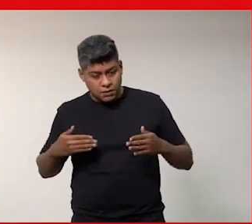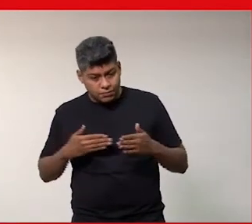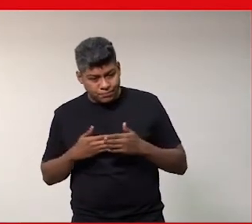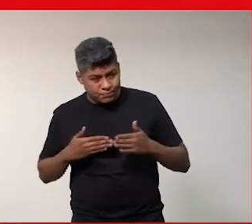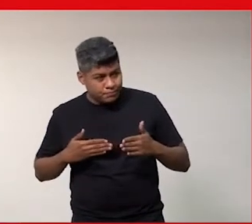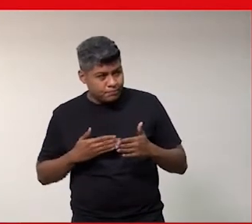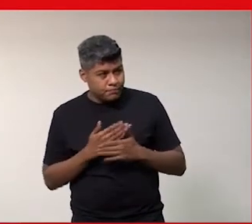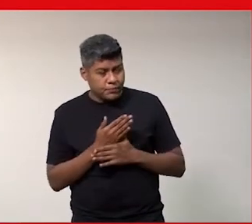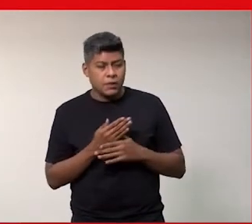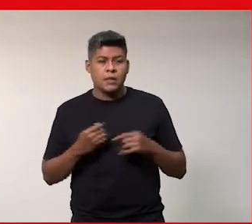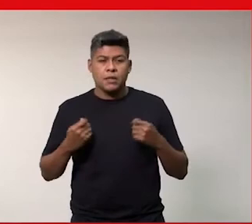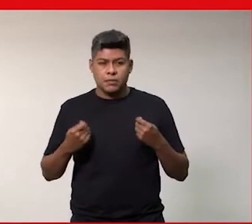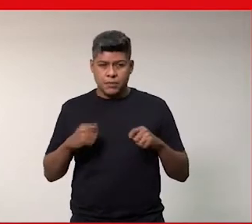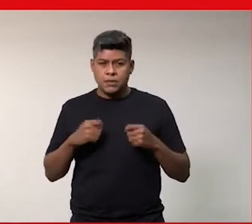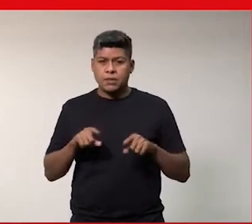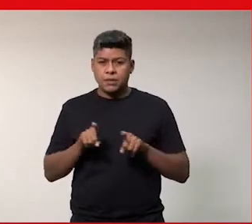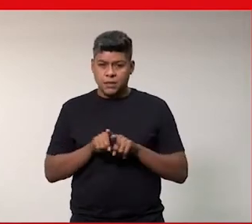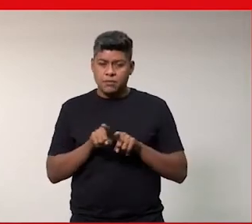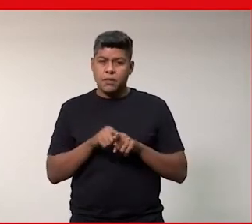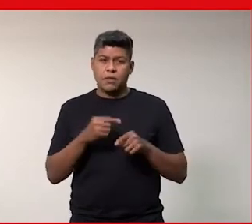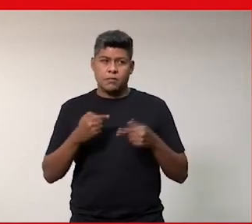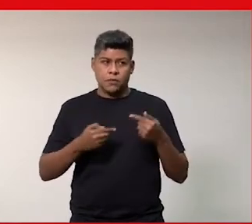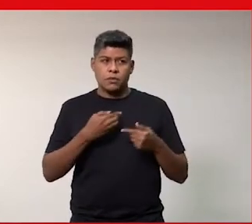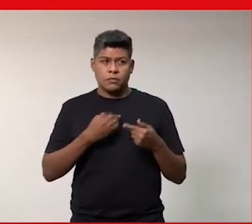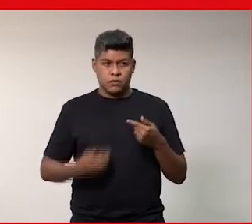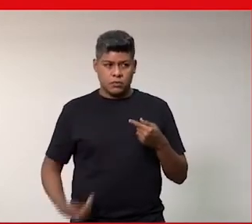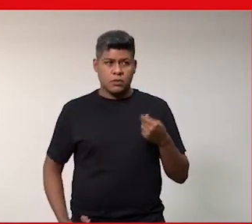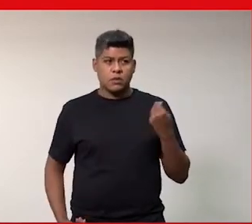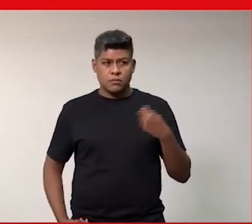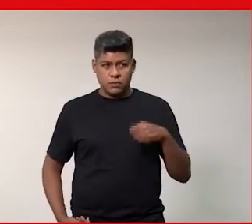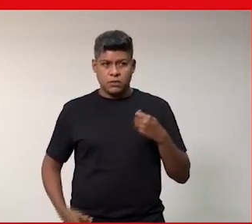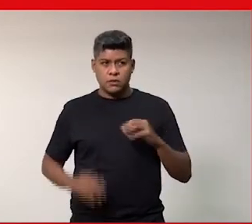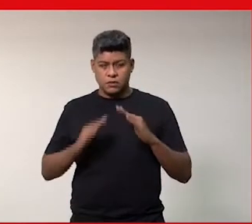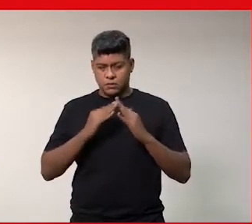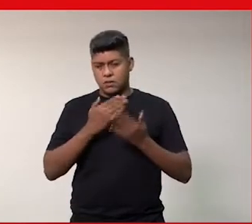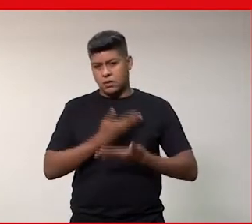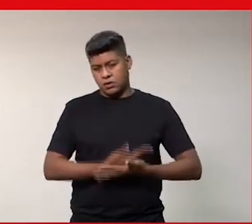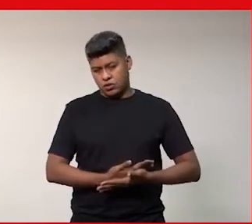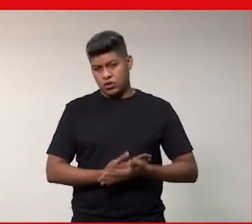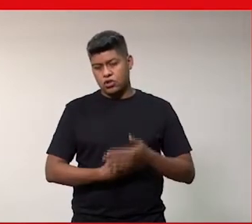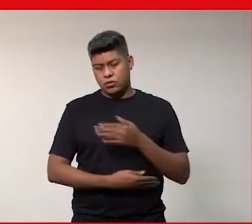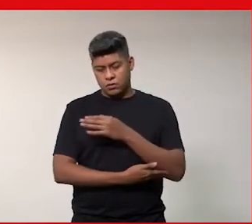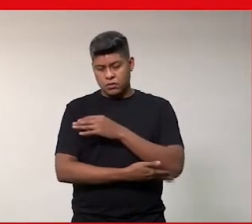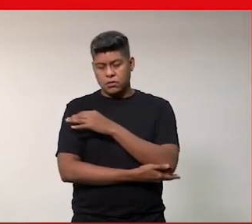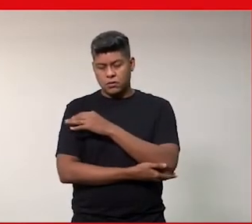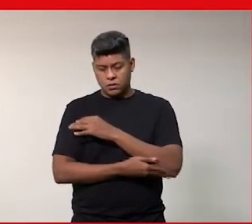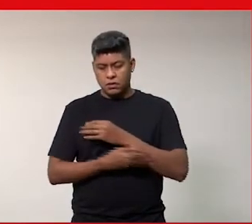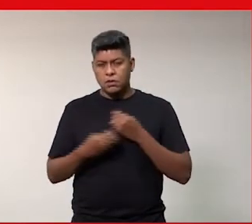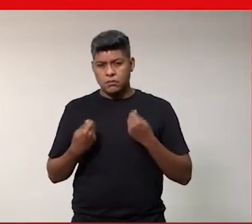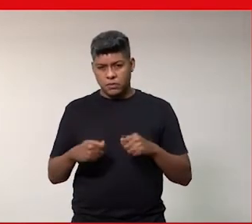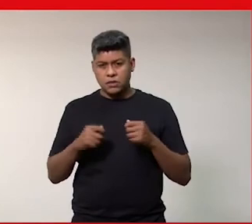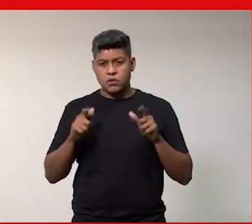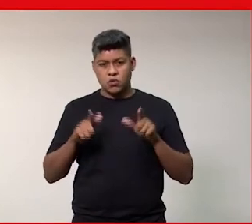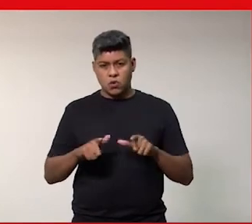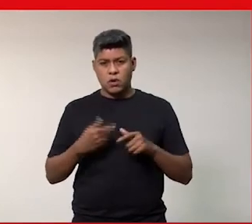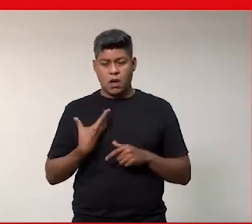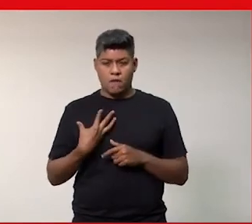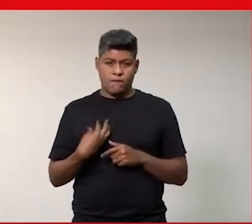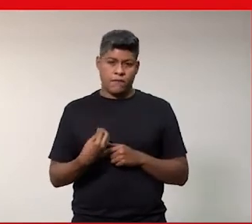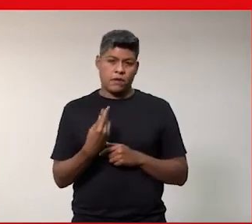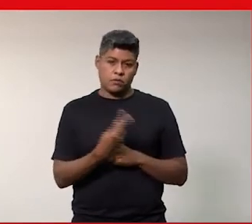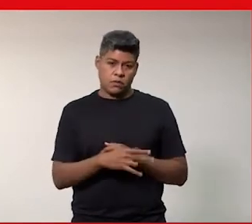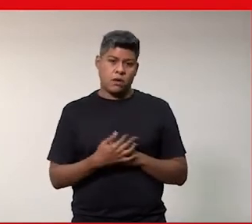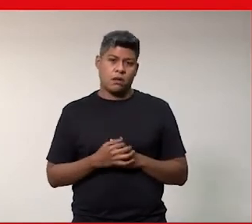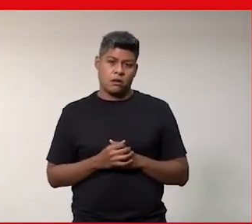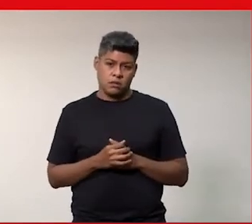isso mas a gente precisa também de uma política pública né então eu preciso da creche eu preciso do local pra ter onde deixar meu filho porque eu